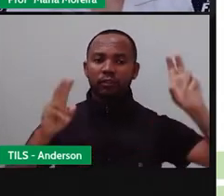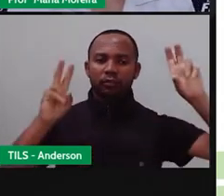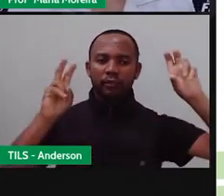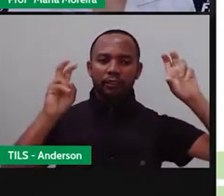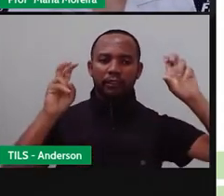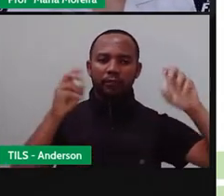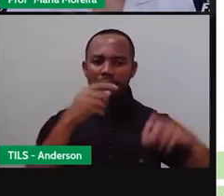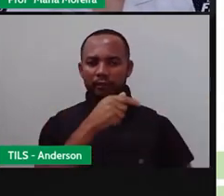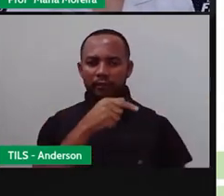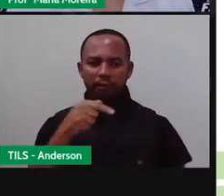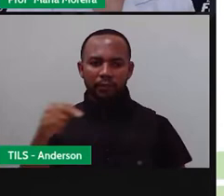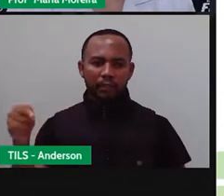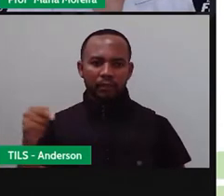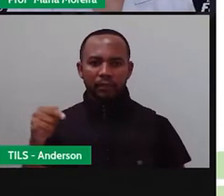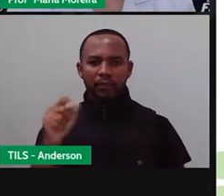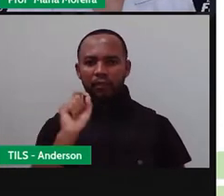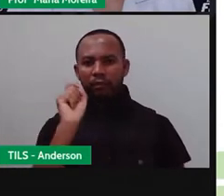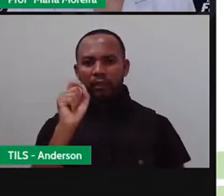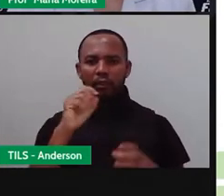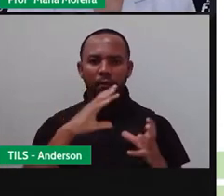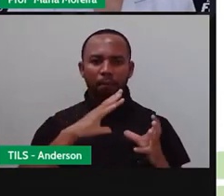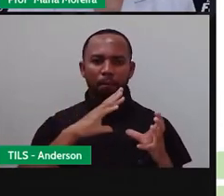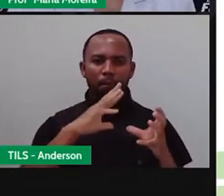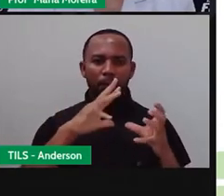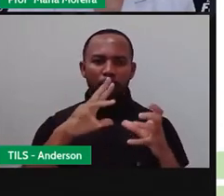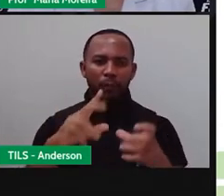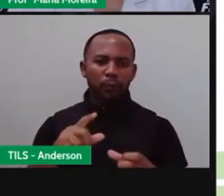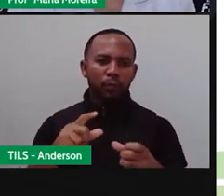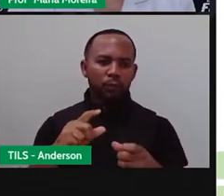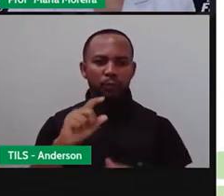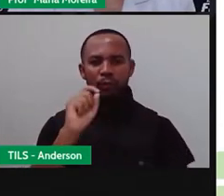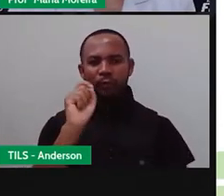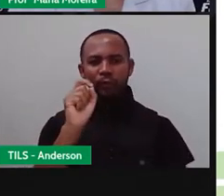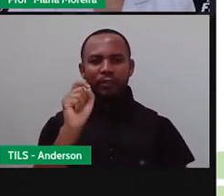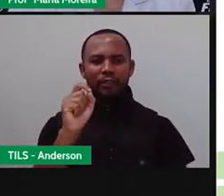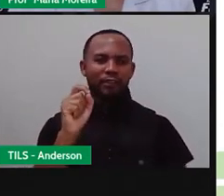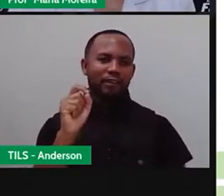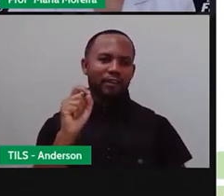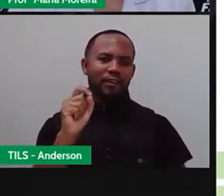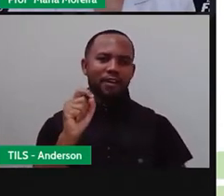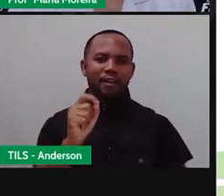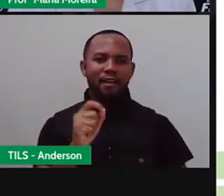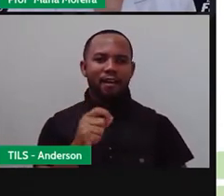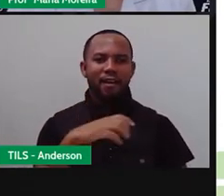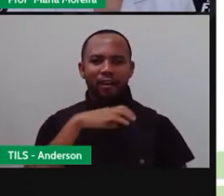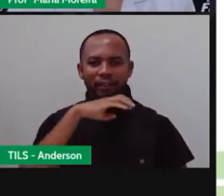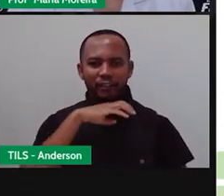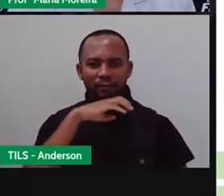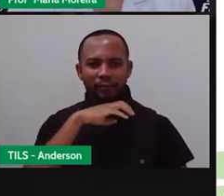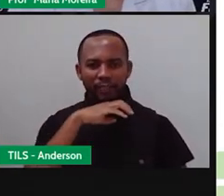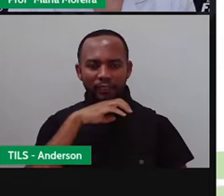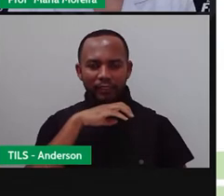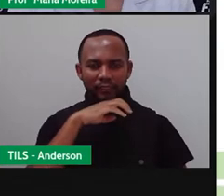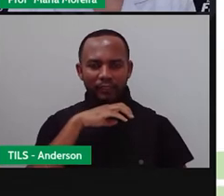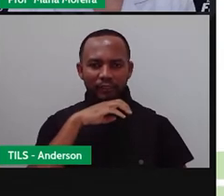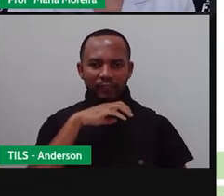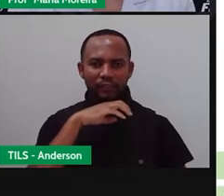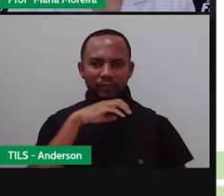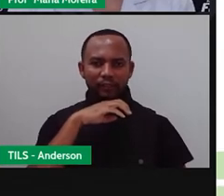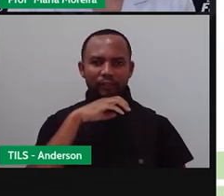da semana, o mundo dos vertebrados, né? Nossa aula de número